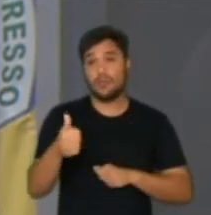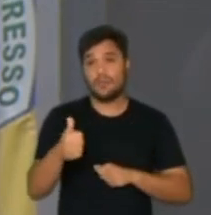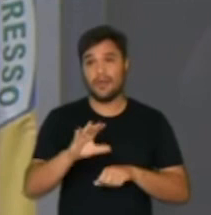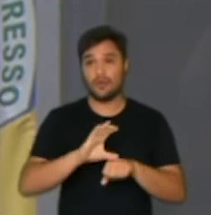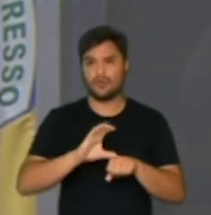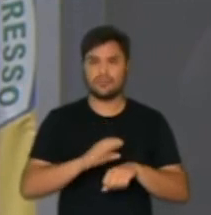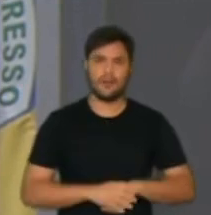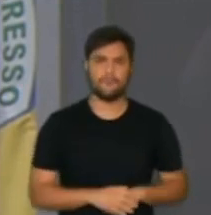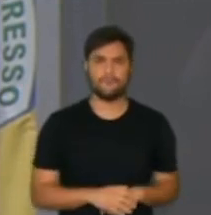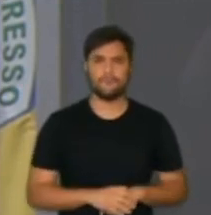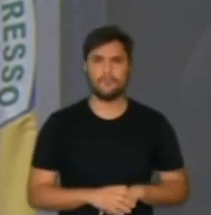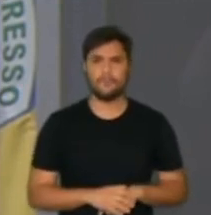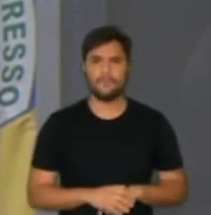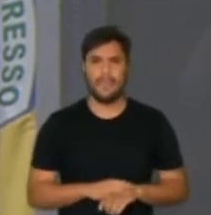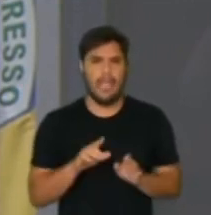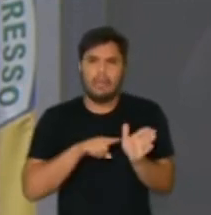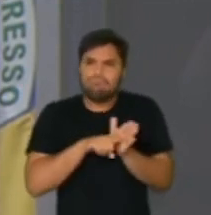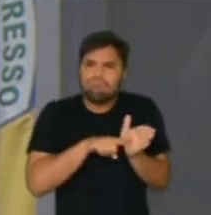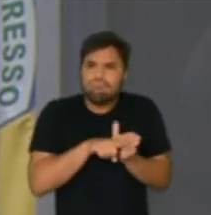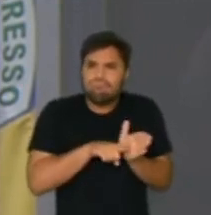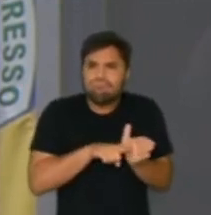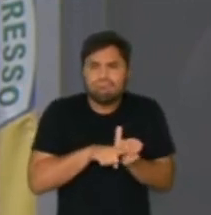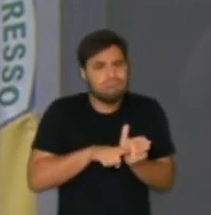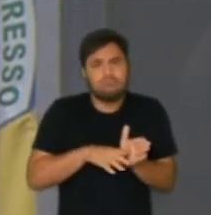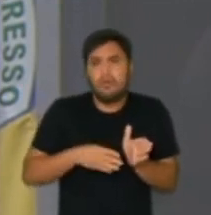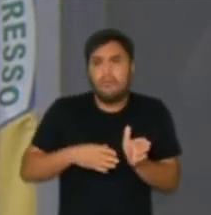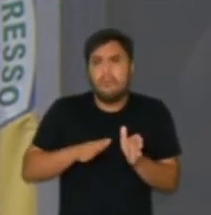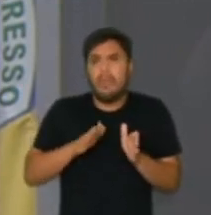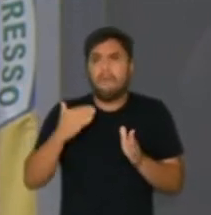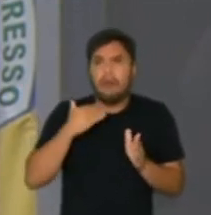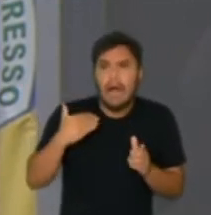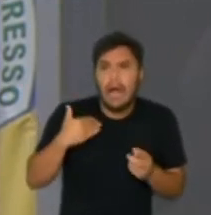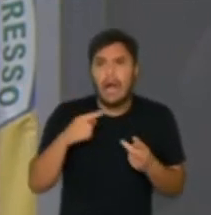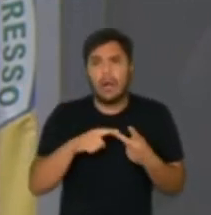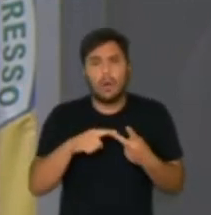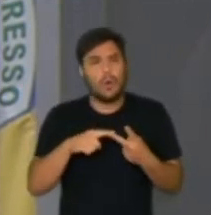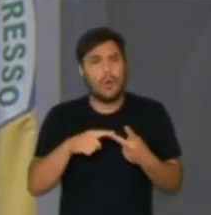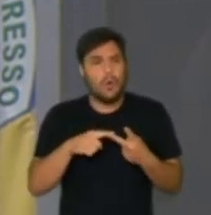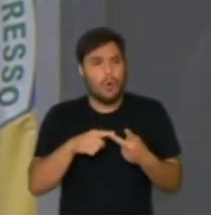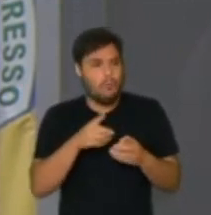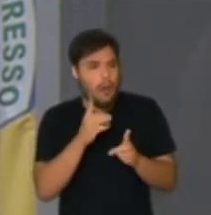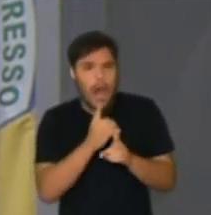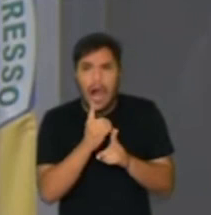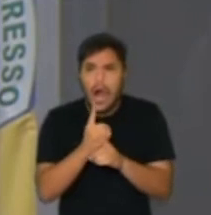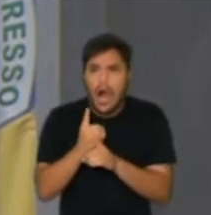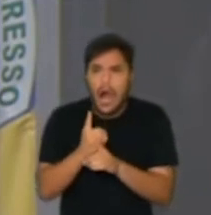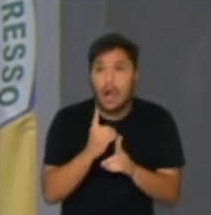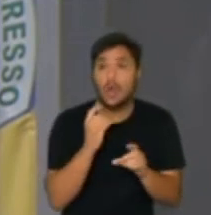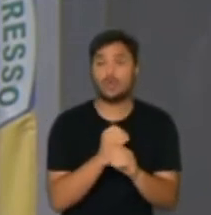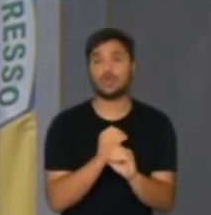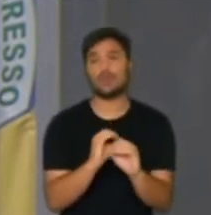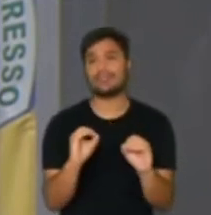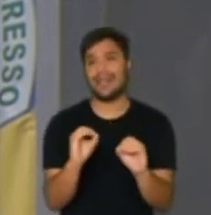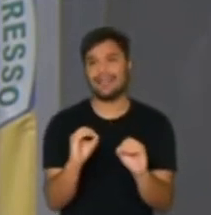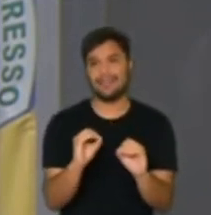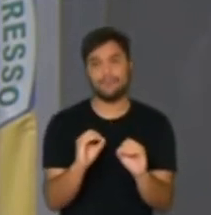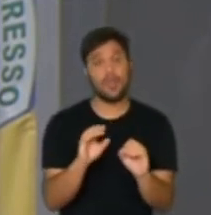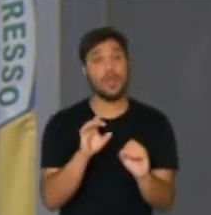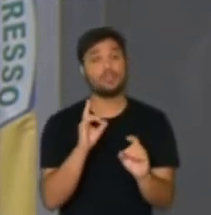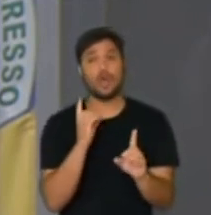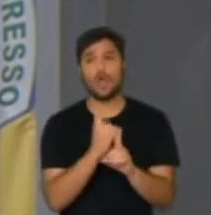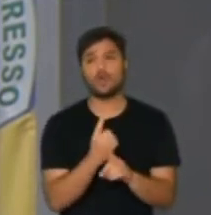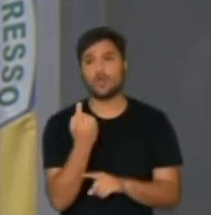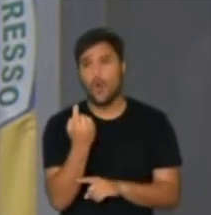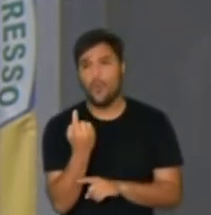depois de abrir todos os meus sigilos, bancário, fiscal, telemático, eletrônico, etc., não encontraram nada. Só encontraram um